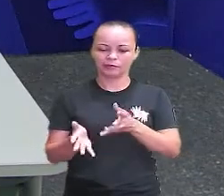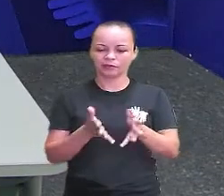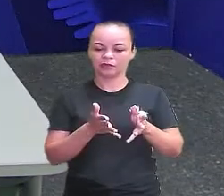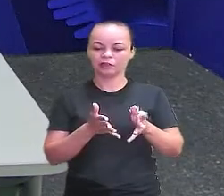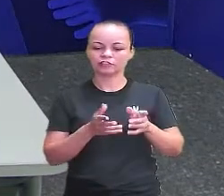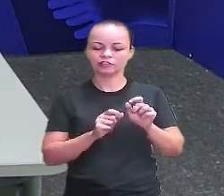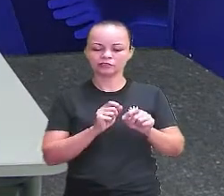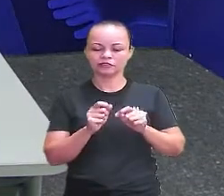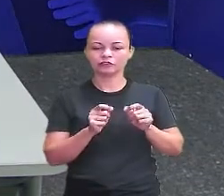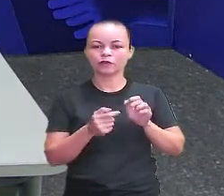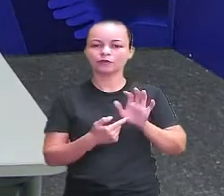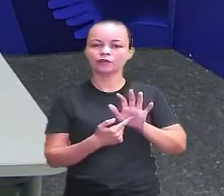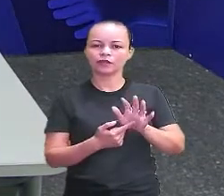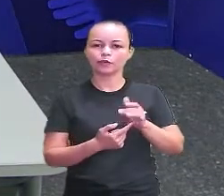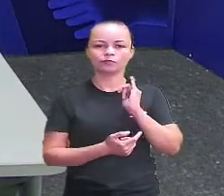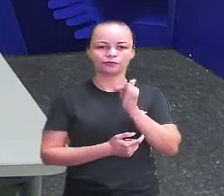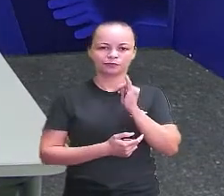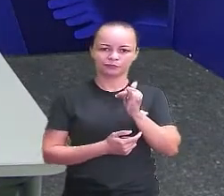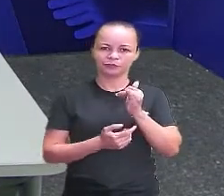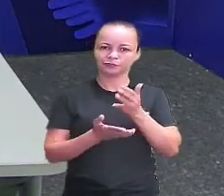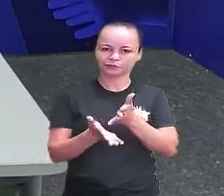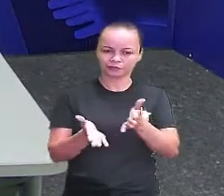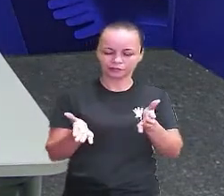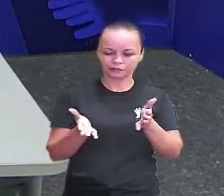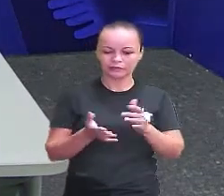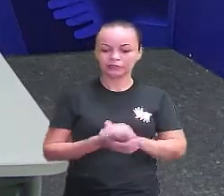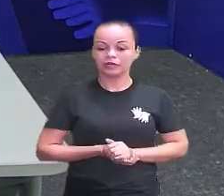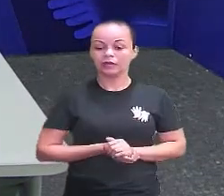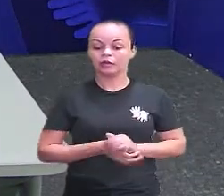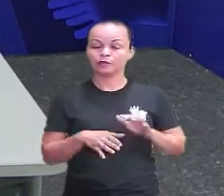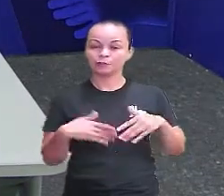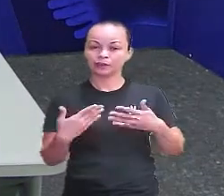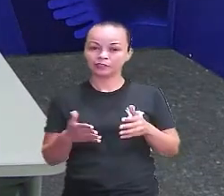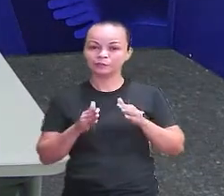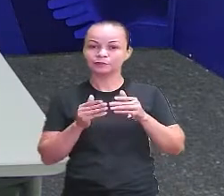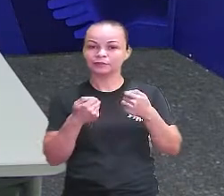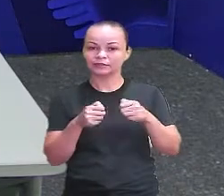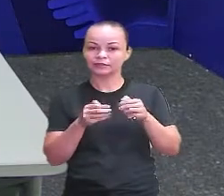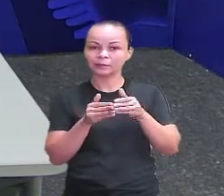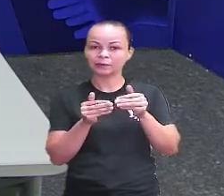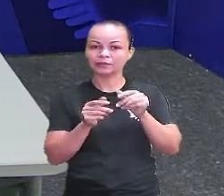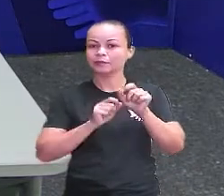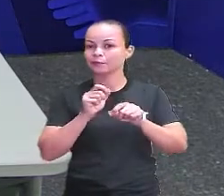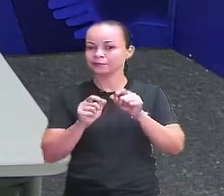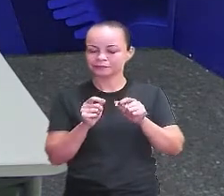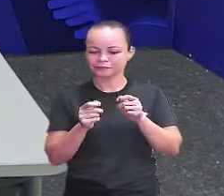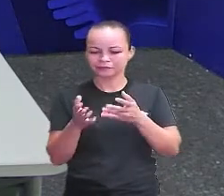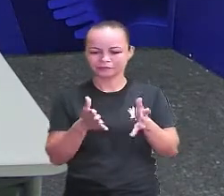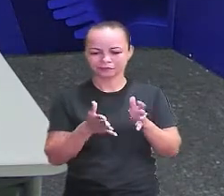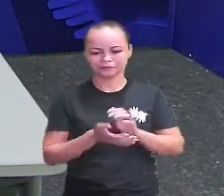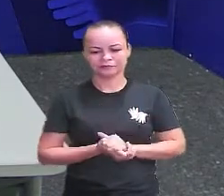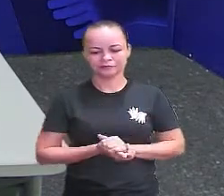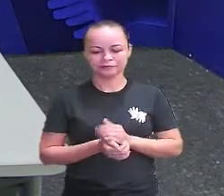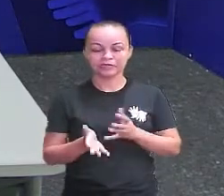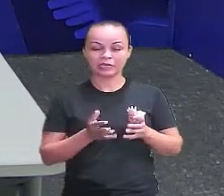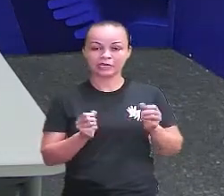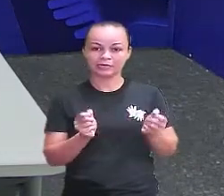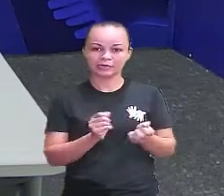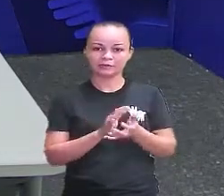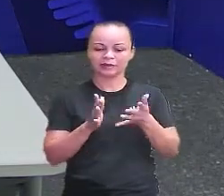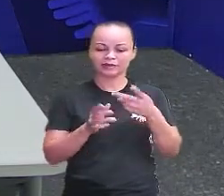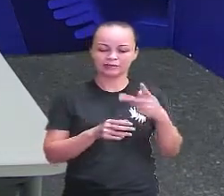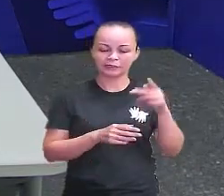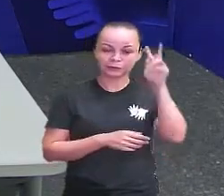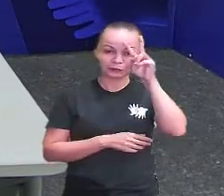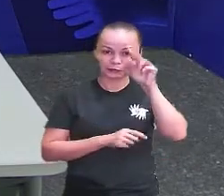contar uma história. E pra isso a gente tem que pedir aqui, Eurico, ao baú. Bora lá, baú. Libera essa história aí,